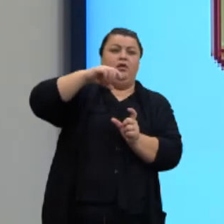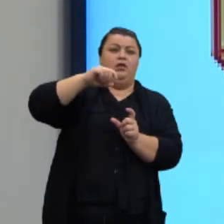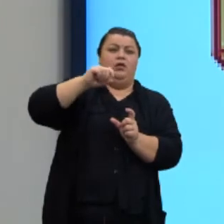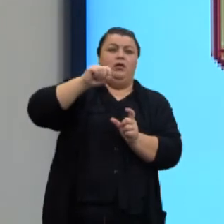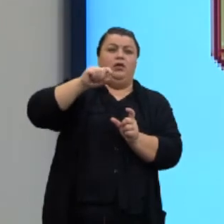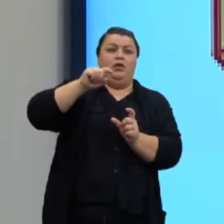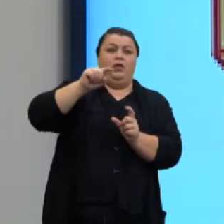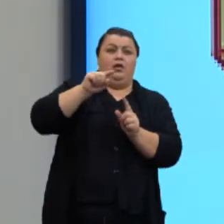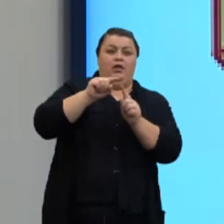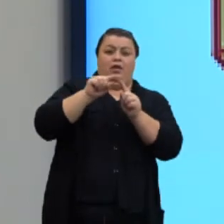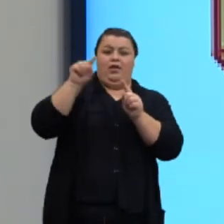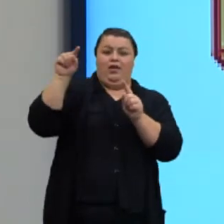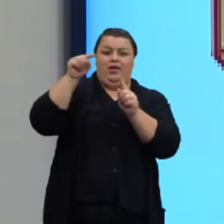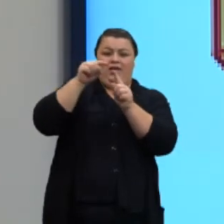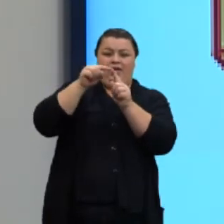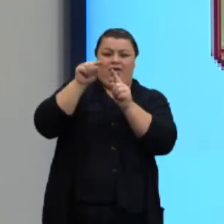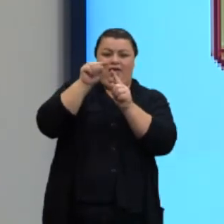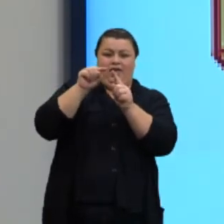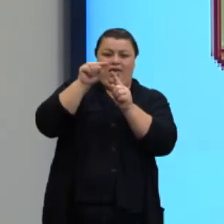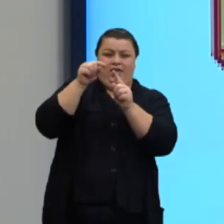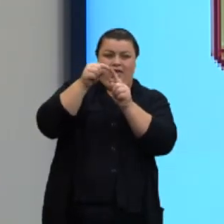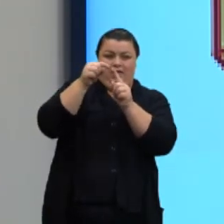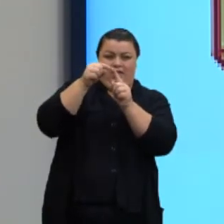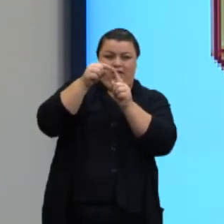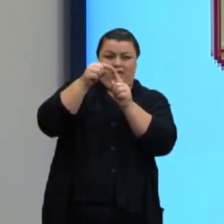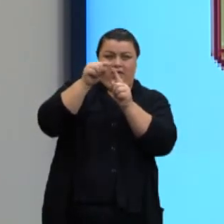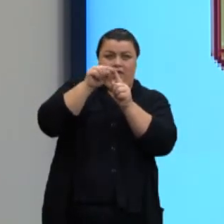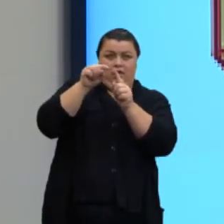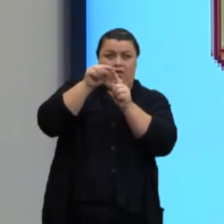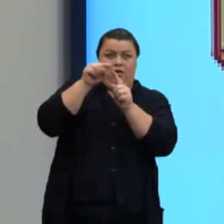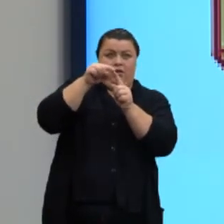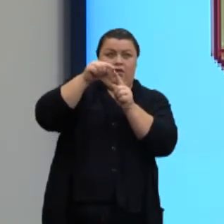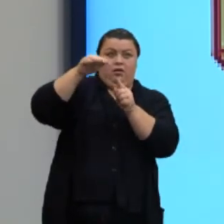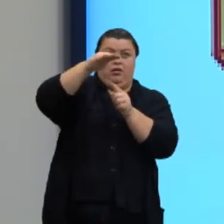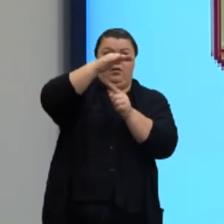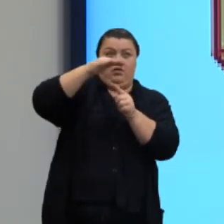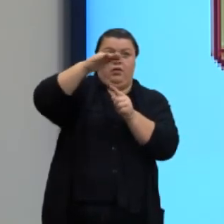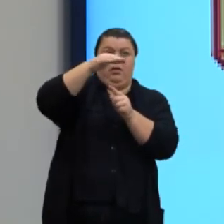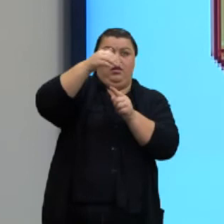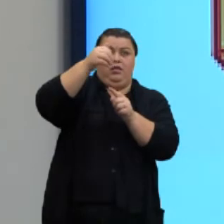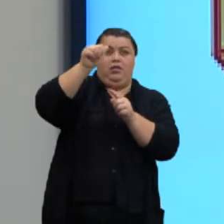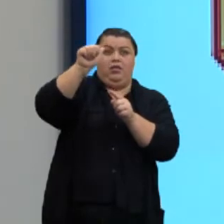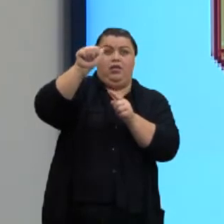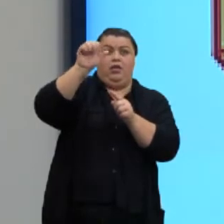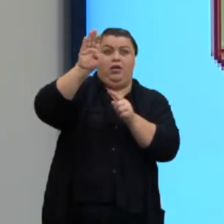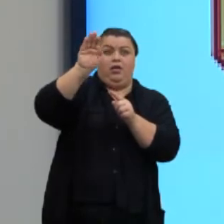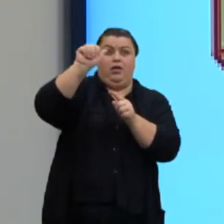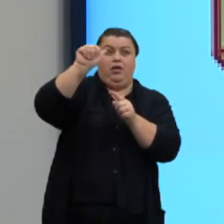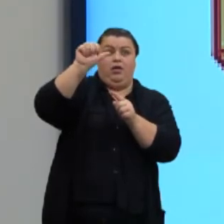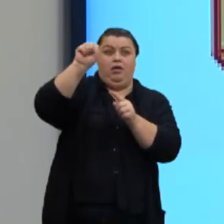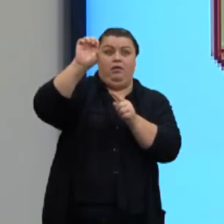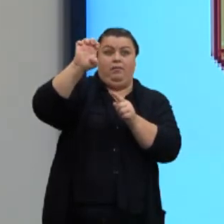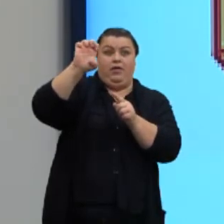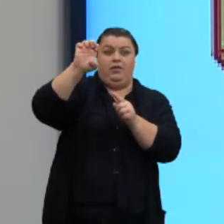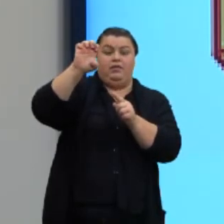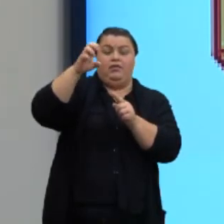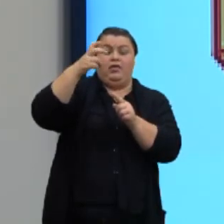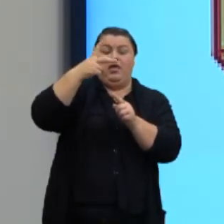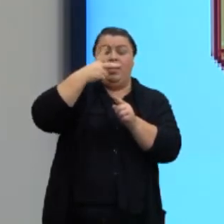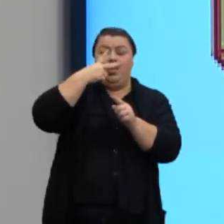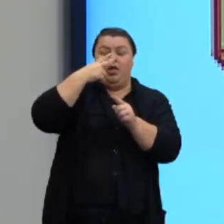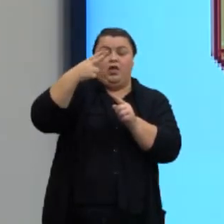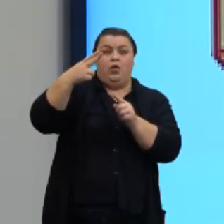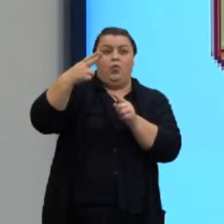Logo, a aresta da base deste hexágono é a mesma medida da